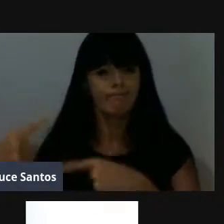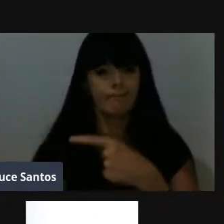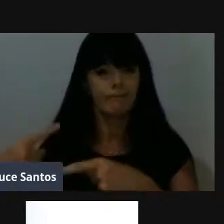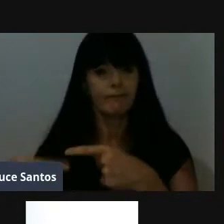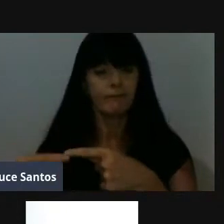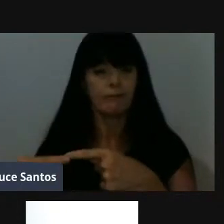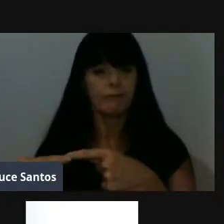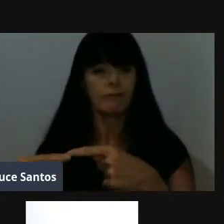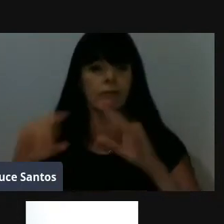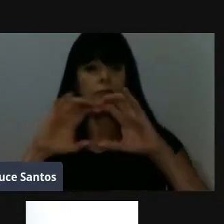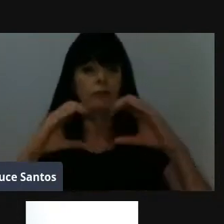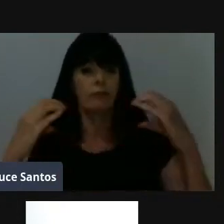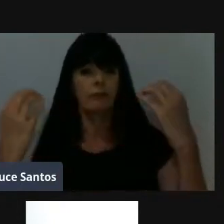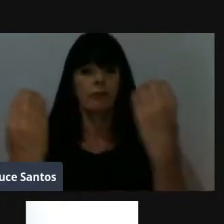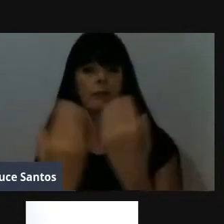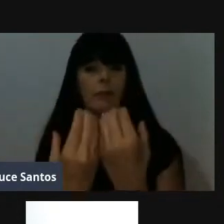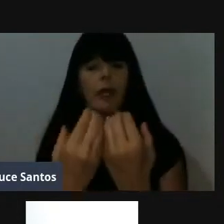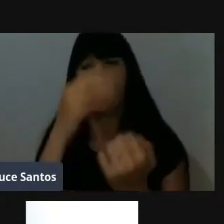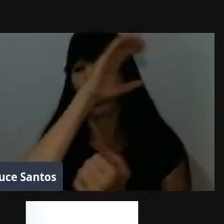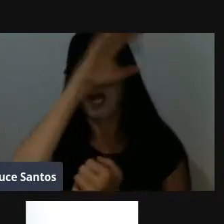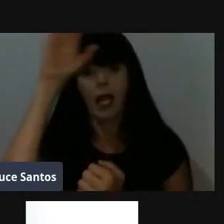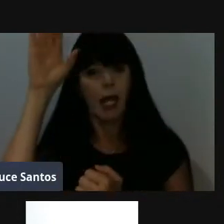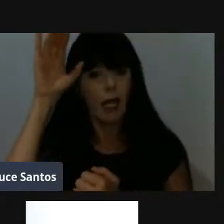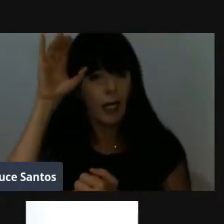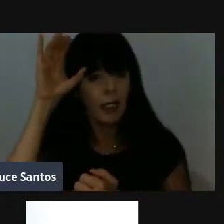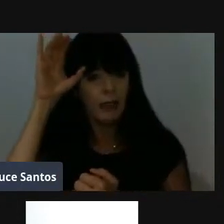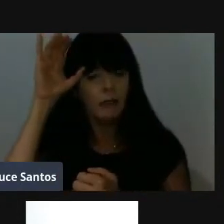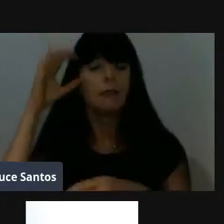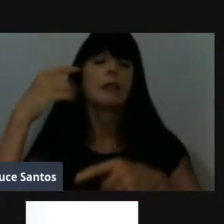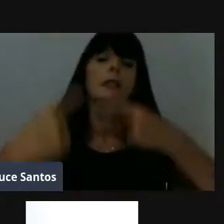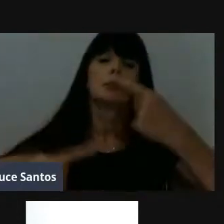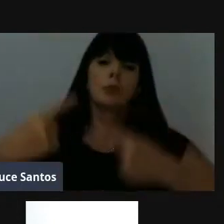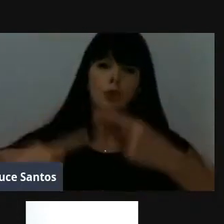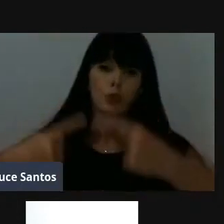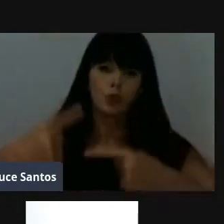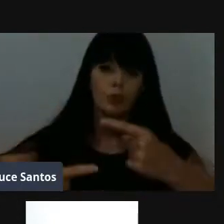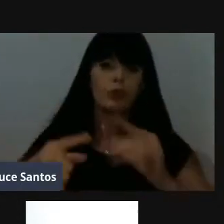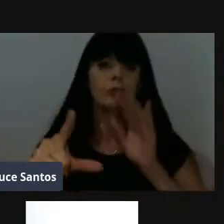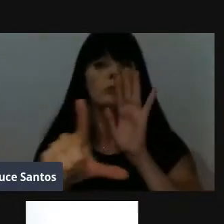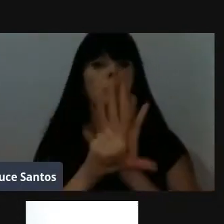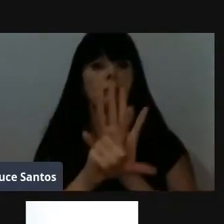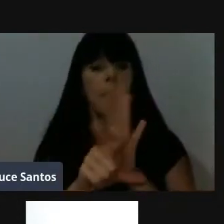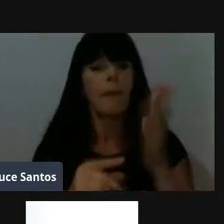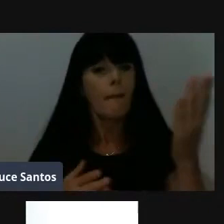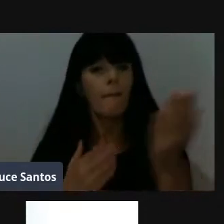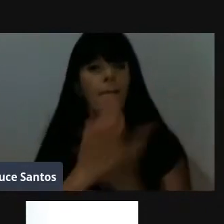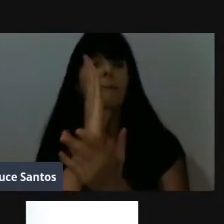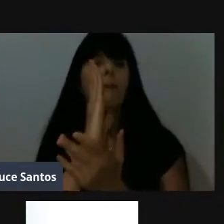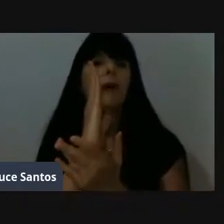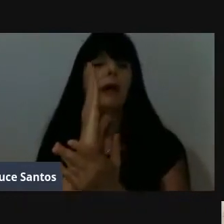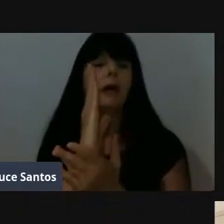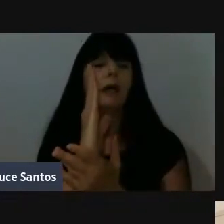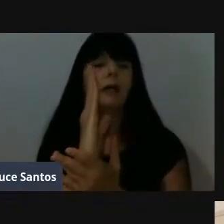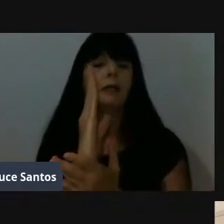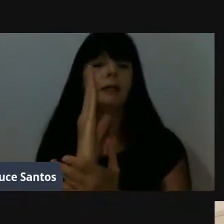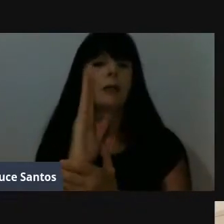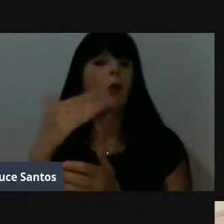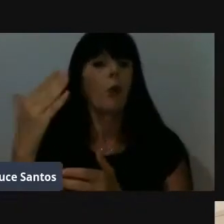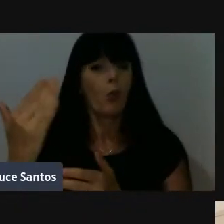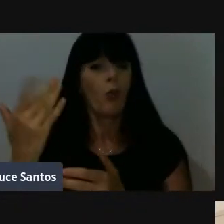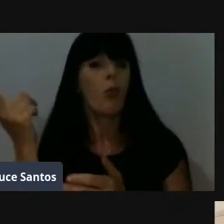as leis discutidas, discutidas, o plenário da Câmara, ele é soberano, né? Então, as leis discutidas e